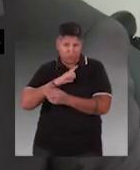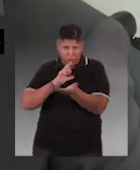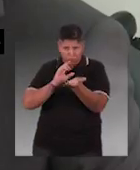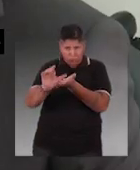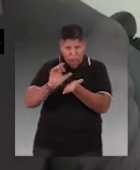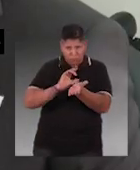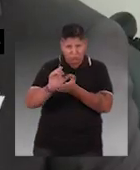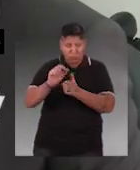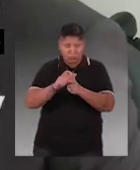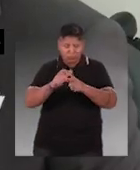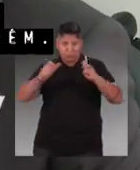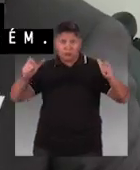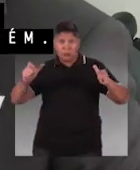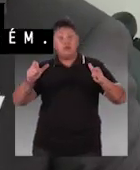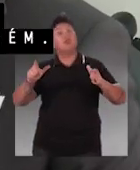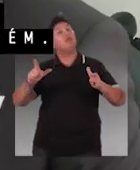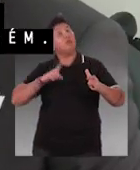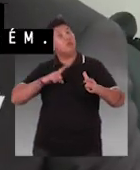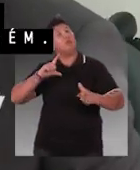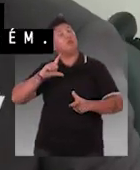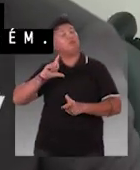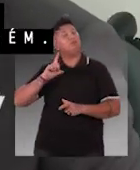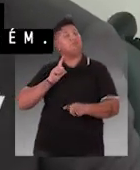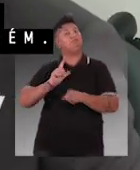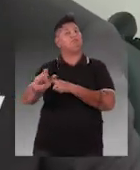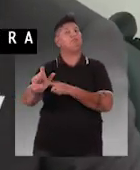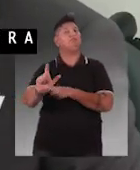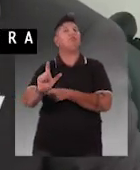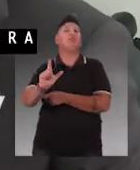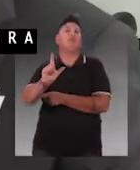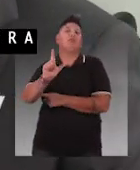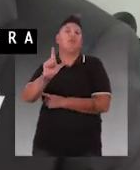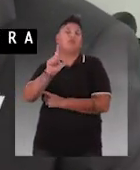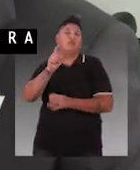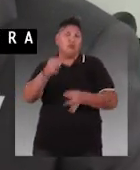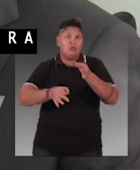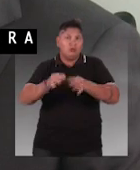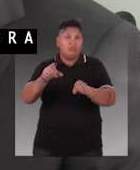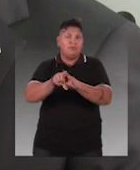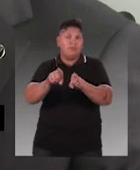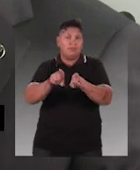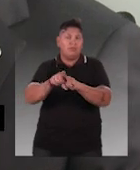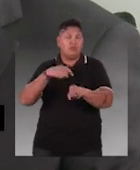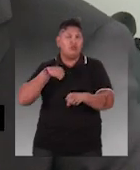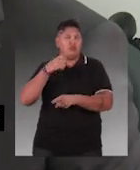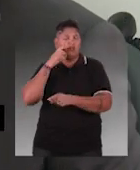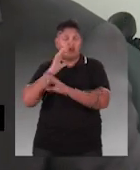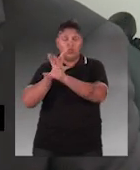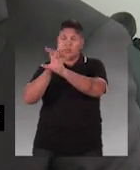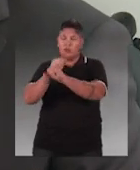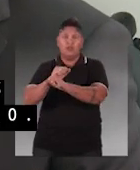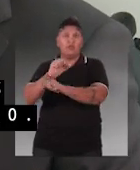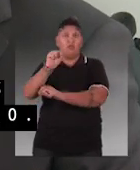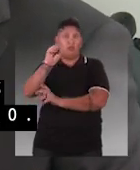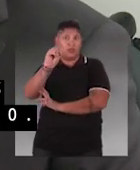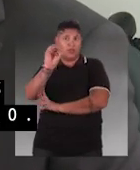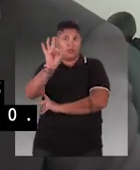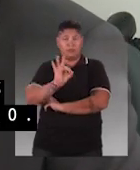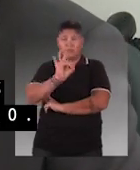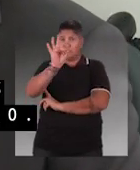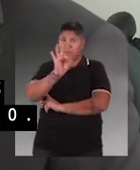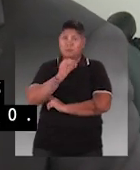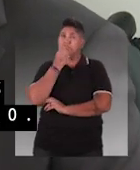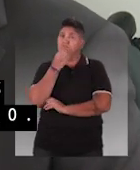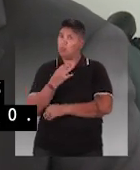arruzamentos que a gente tem vai aumentando a cada ano e o número de sucesso judicial também. Se a gente somar o sucesso da primeira e da segunda instância, a gente chega a quase